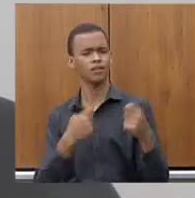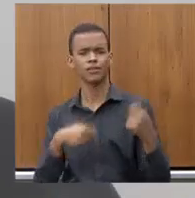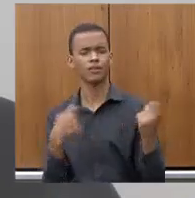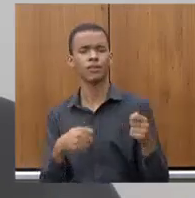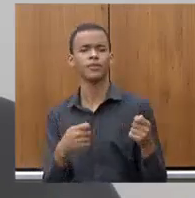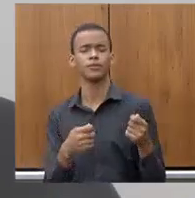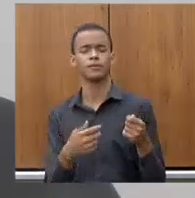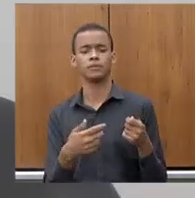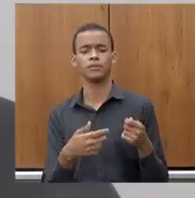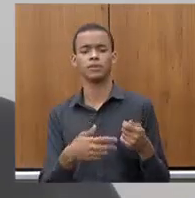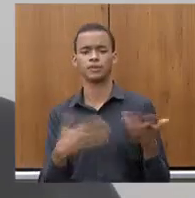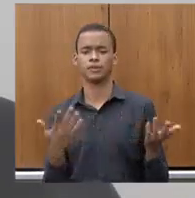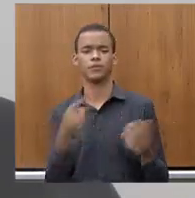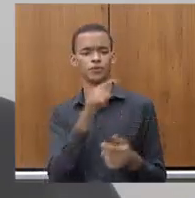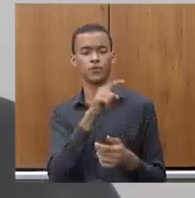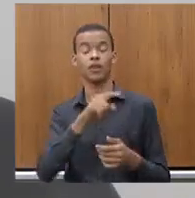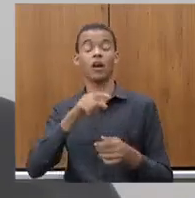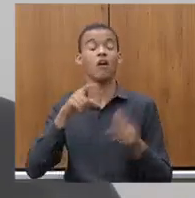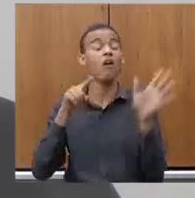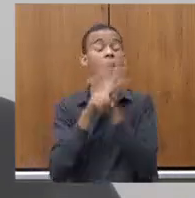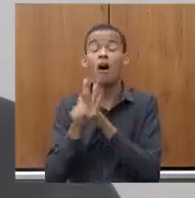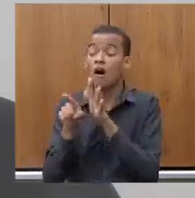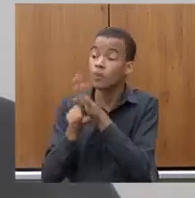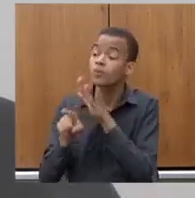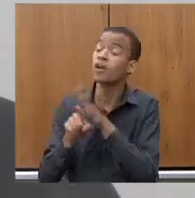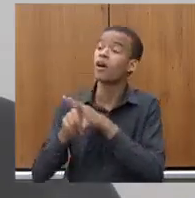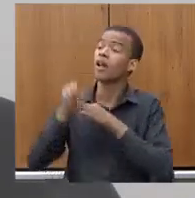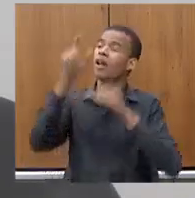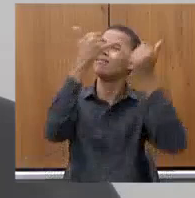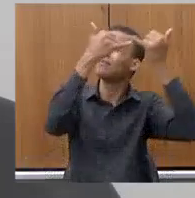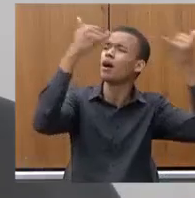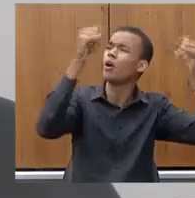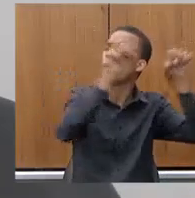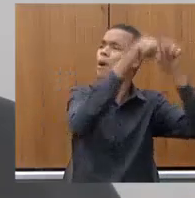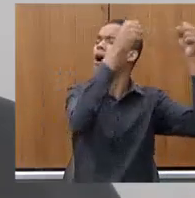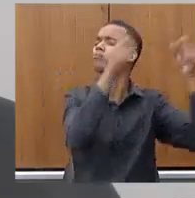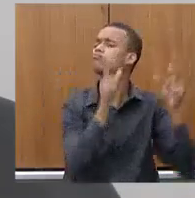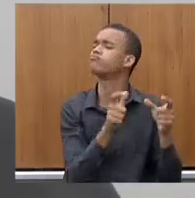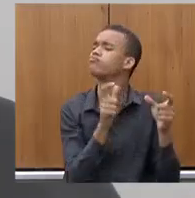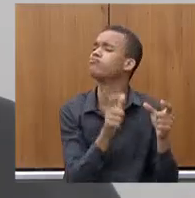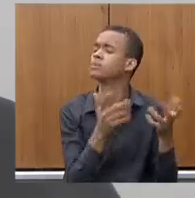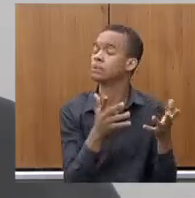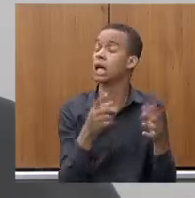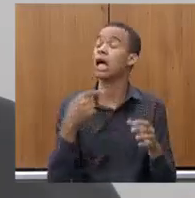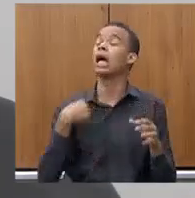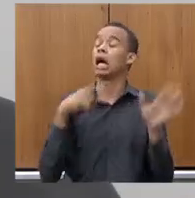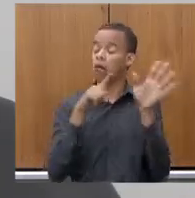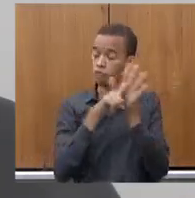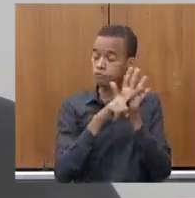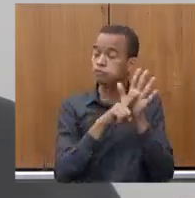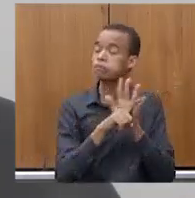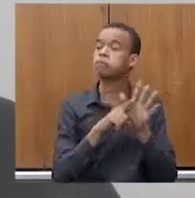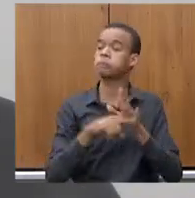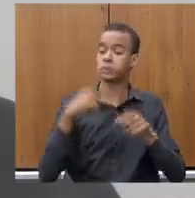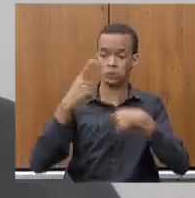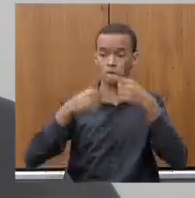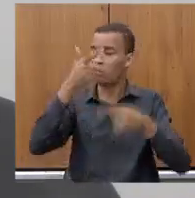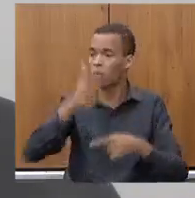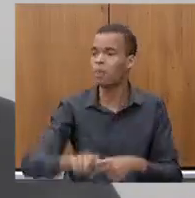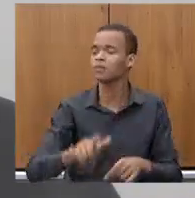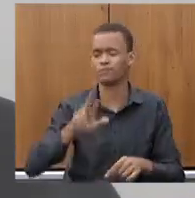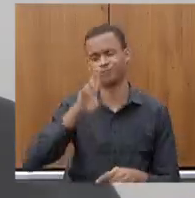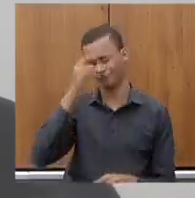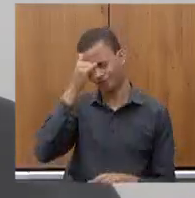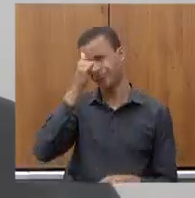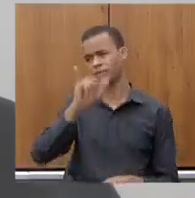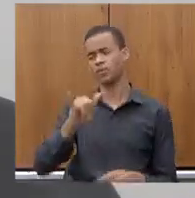Vamos resolver. Onde que queimou o transformador de sucata? Vou verificar, vou apurar para que isso não se repita.